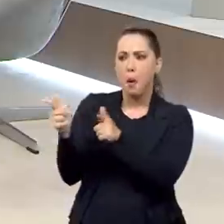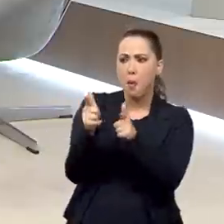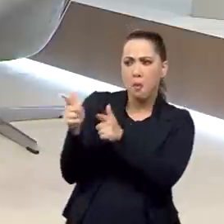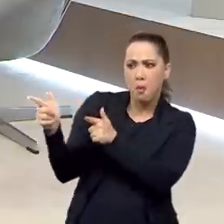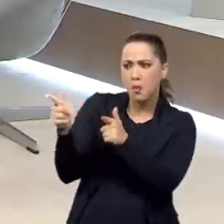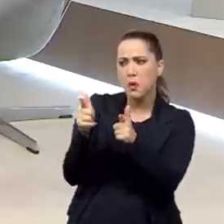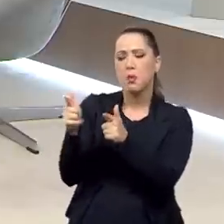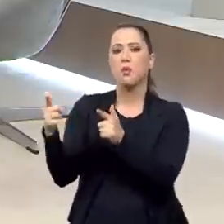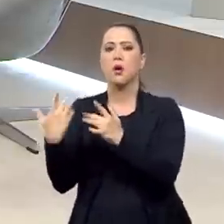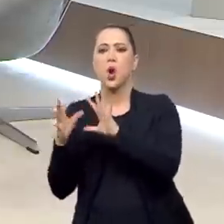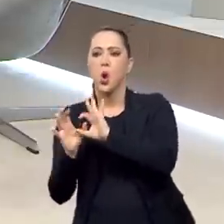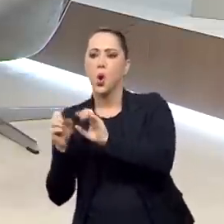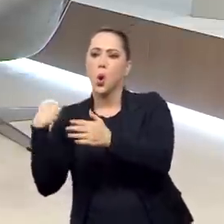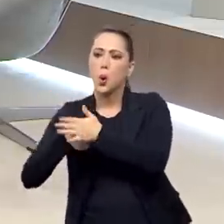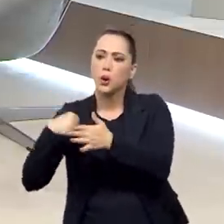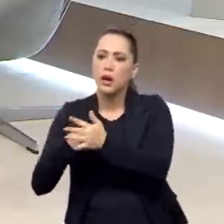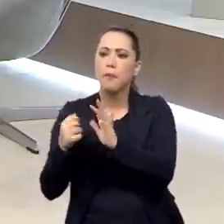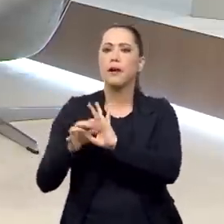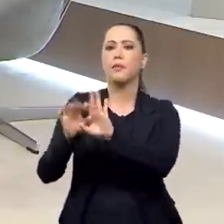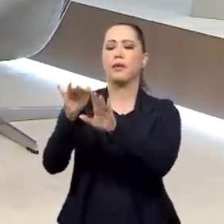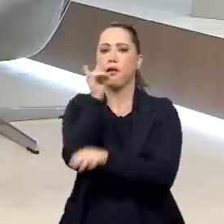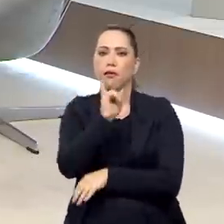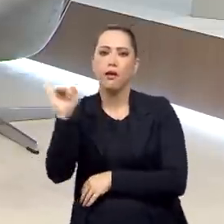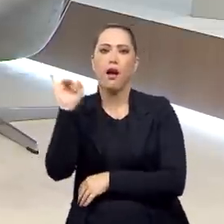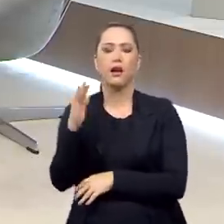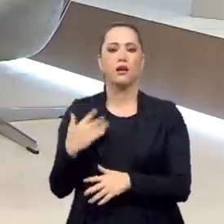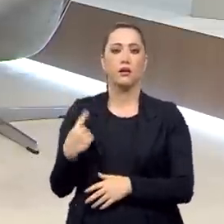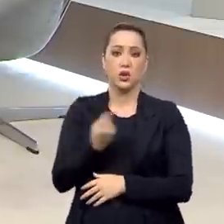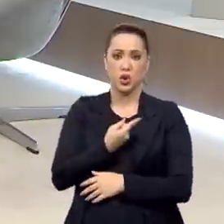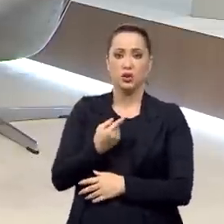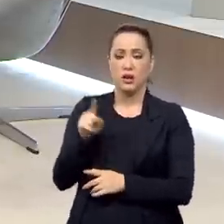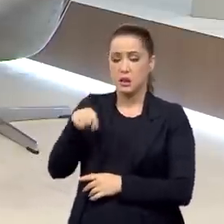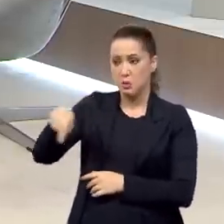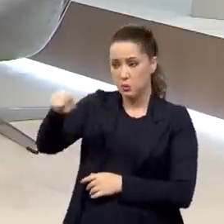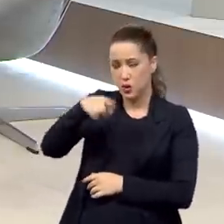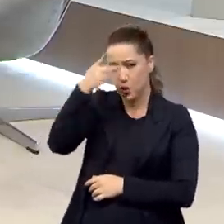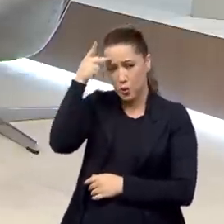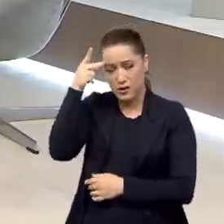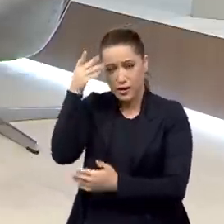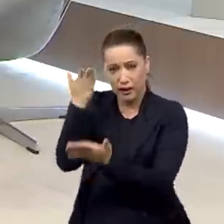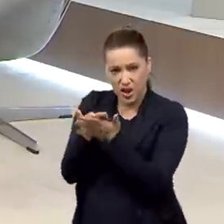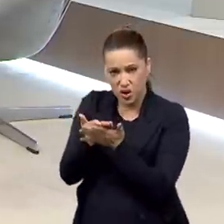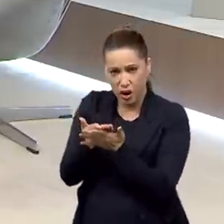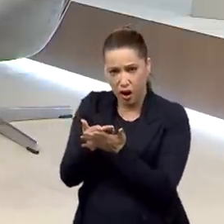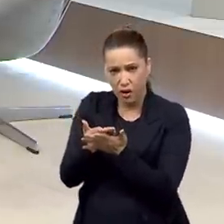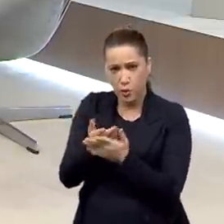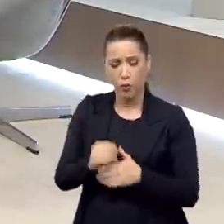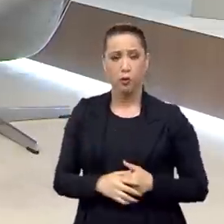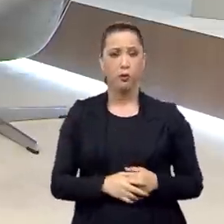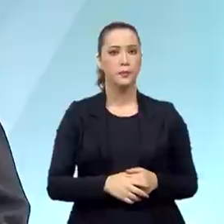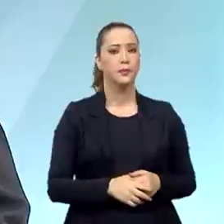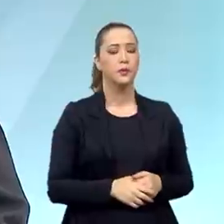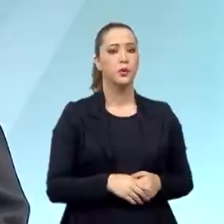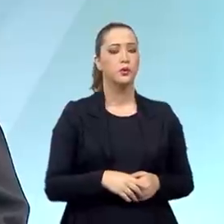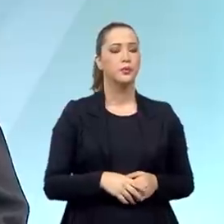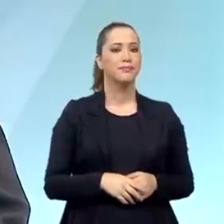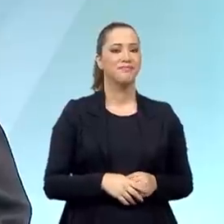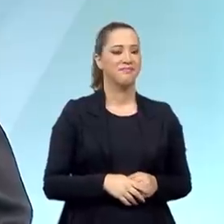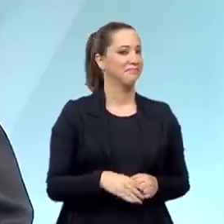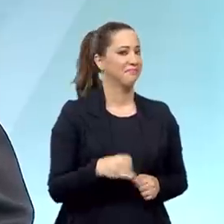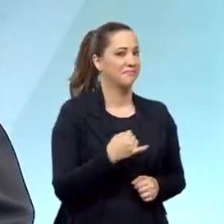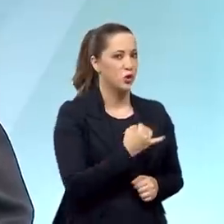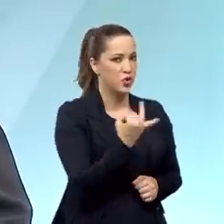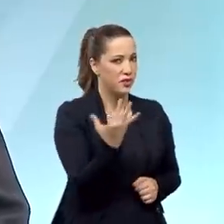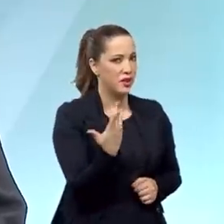lutar para libertar a Itália. Eu queria que o senhor falasse para a gente um pouquinho disso e qual a importância da FEB para a nossa história. Bom, há muitas